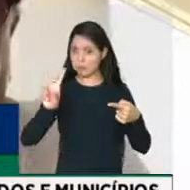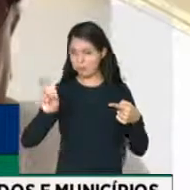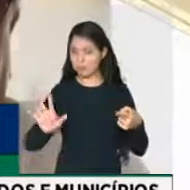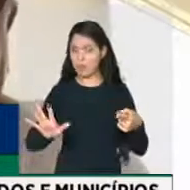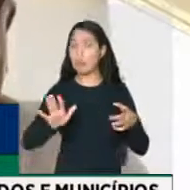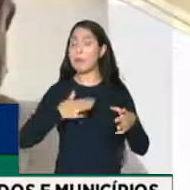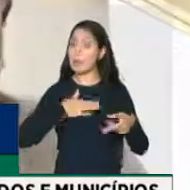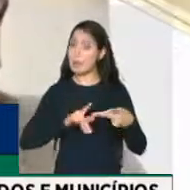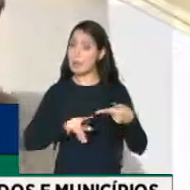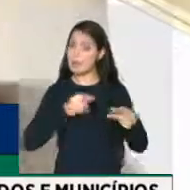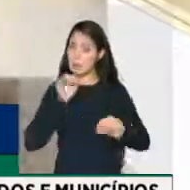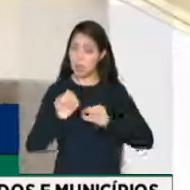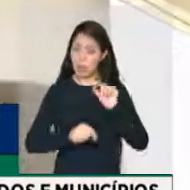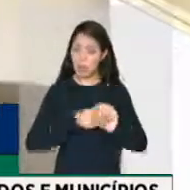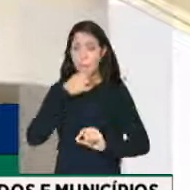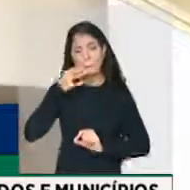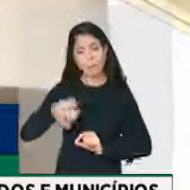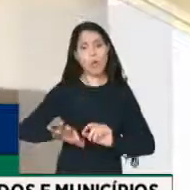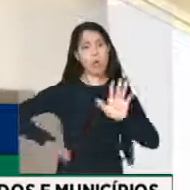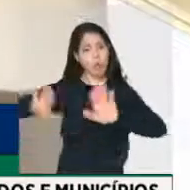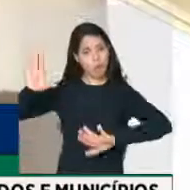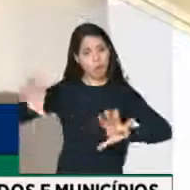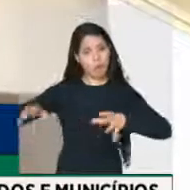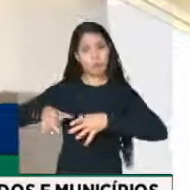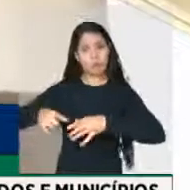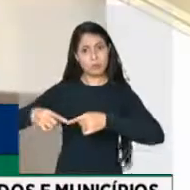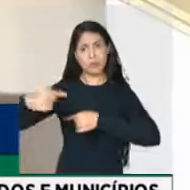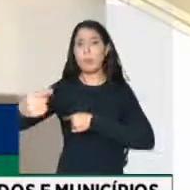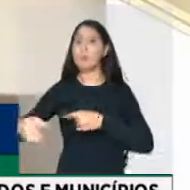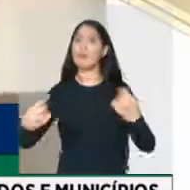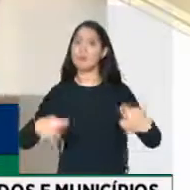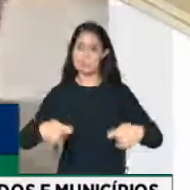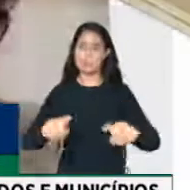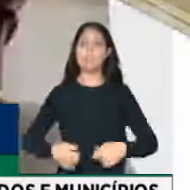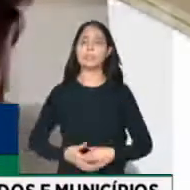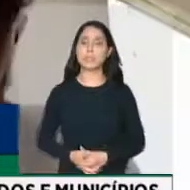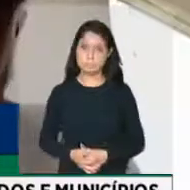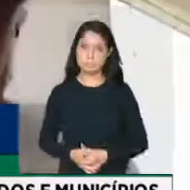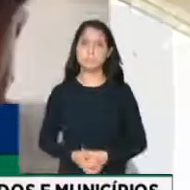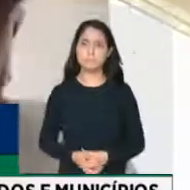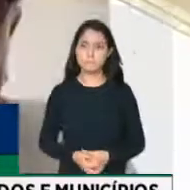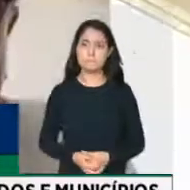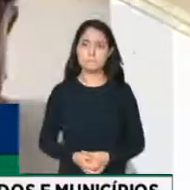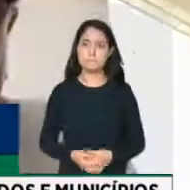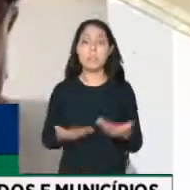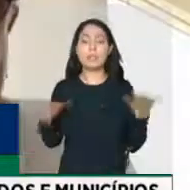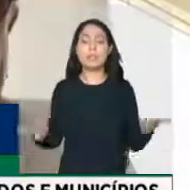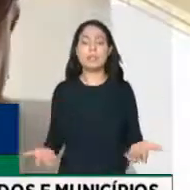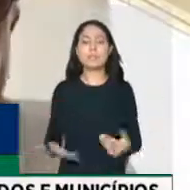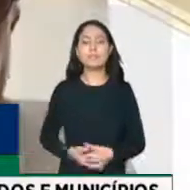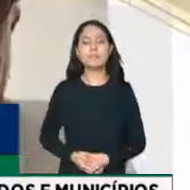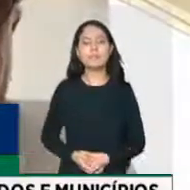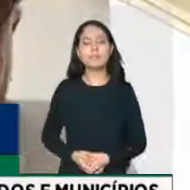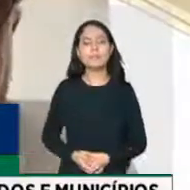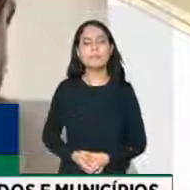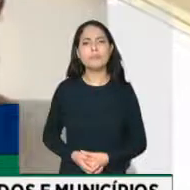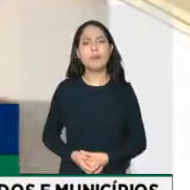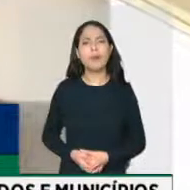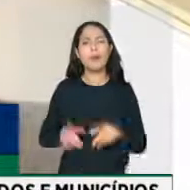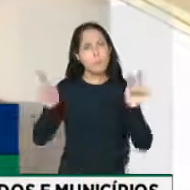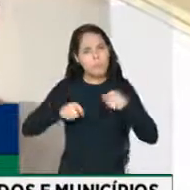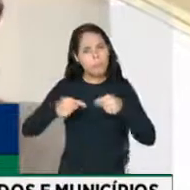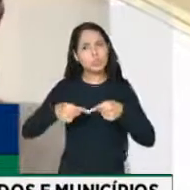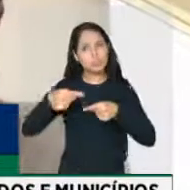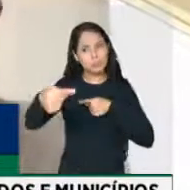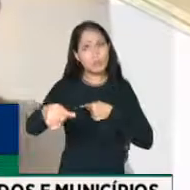Mas acho que a eleição, de fato, precisa ser adiada. Então, eu concordo de que a gente pode postergar,